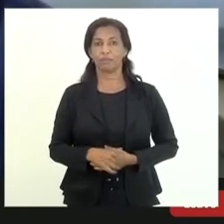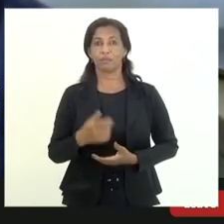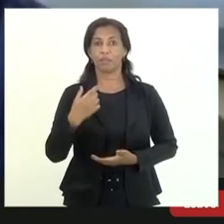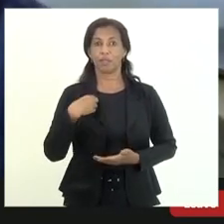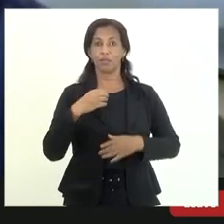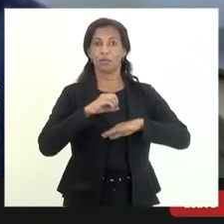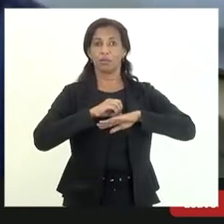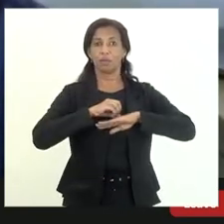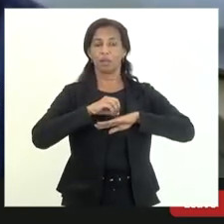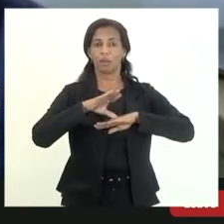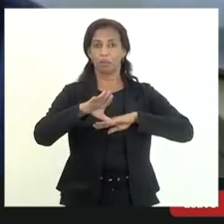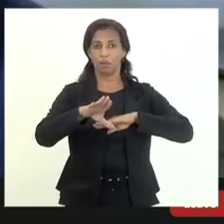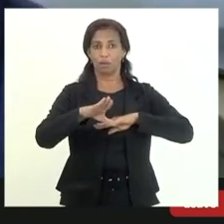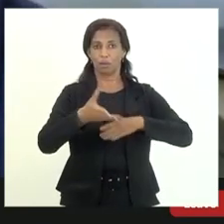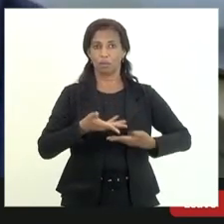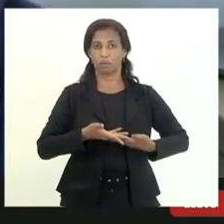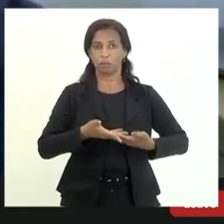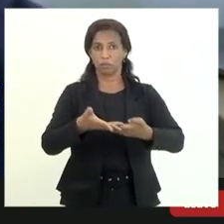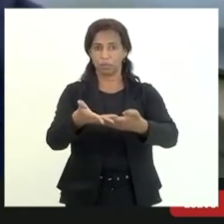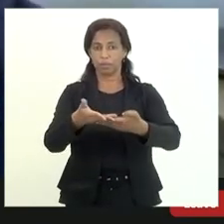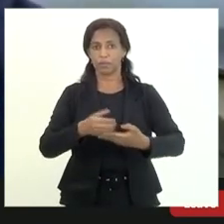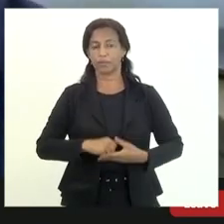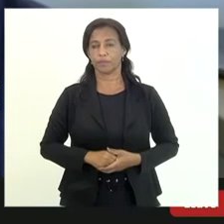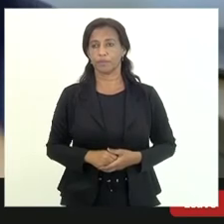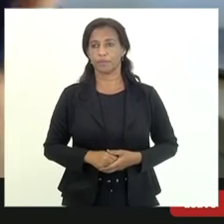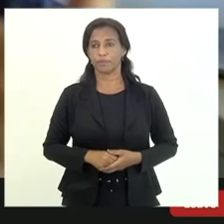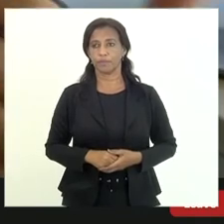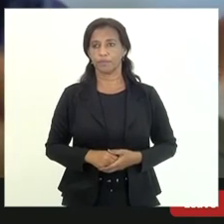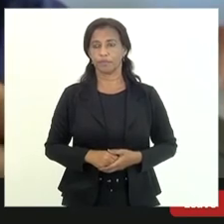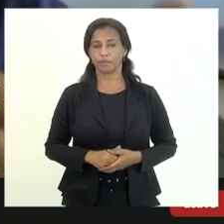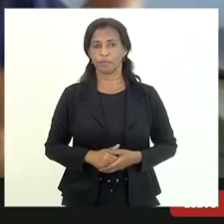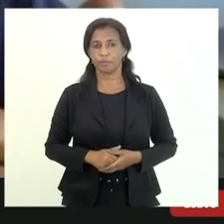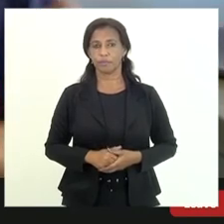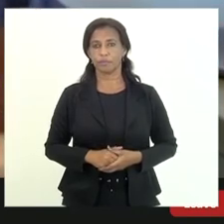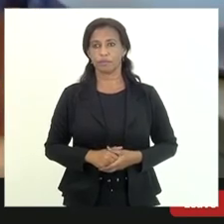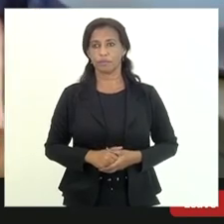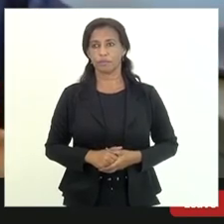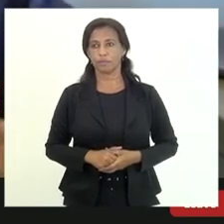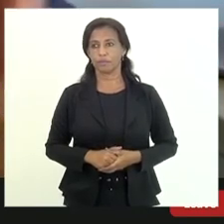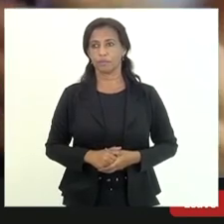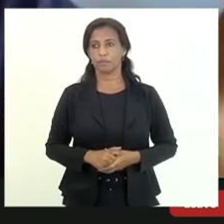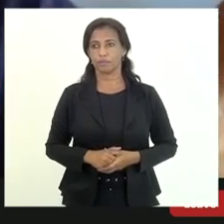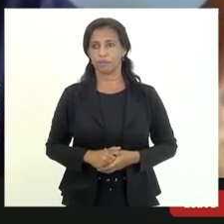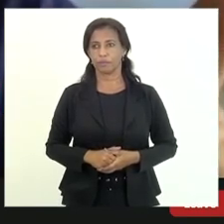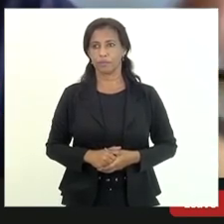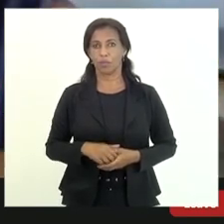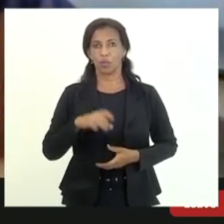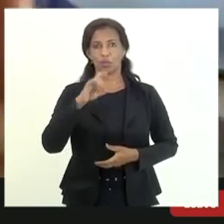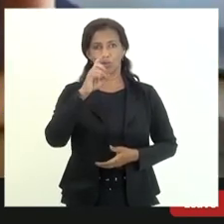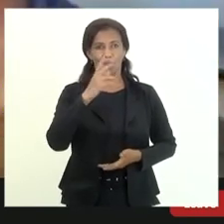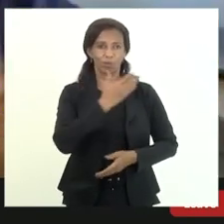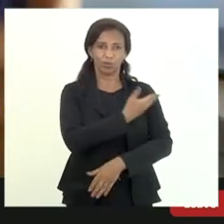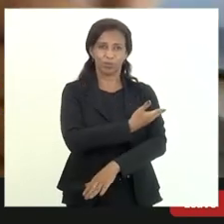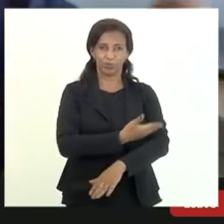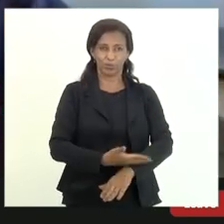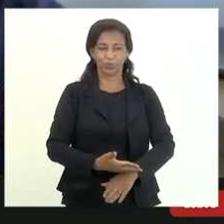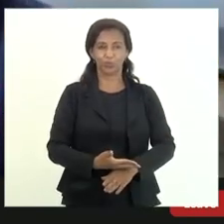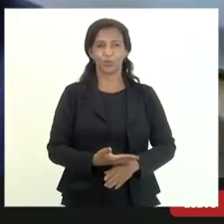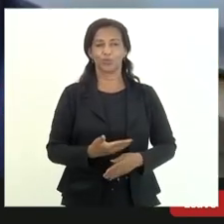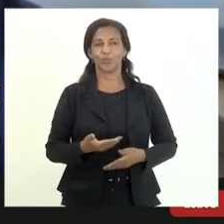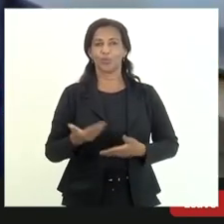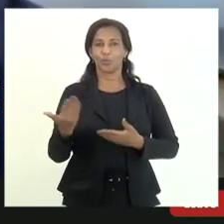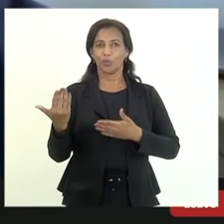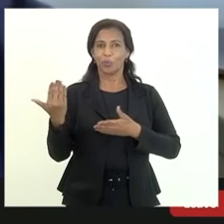encaminhar para o doutor só para a questão de de rito processual